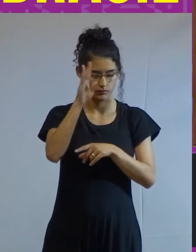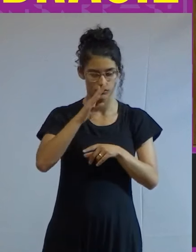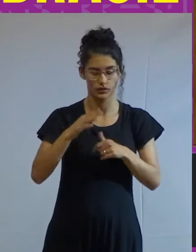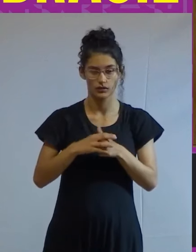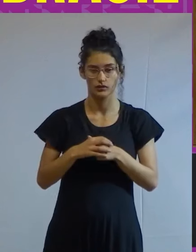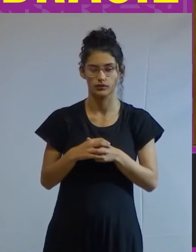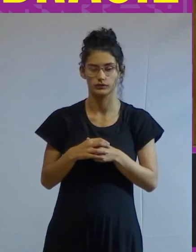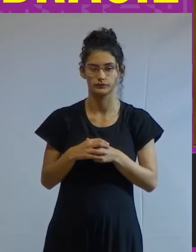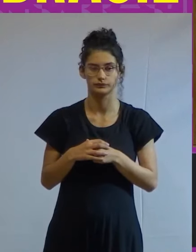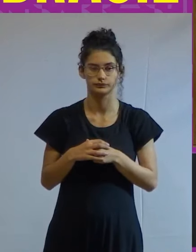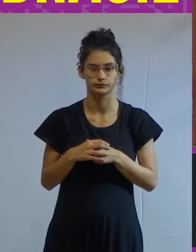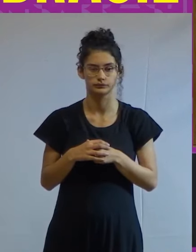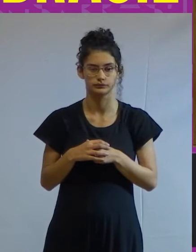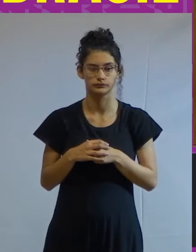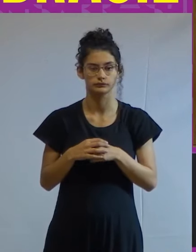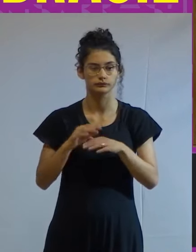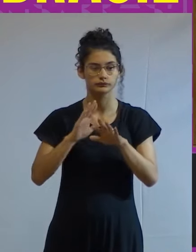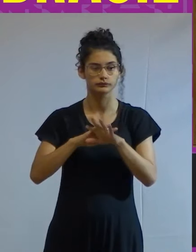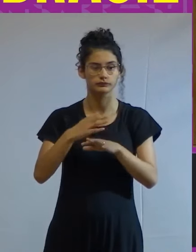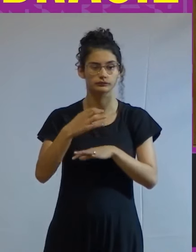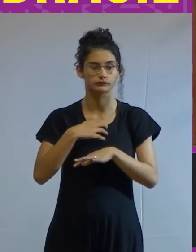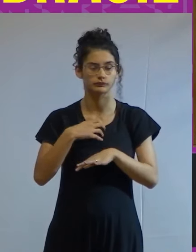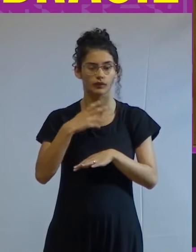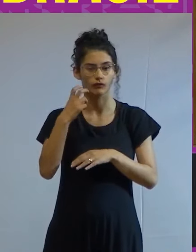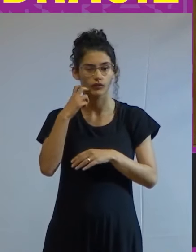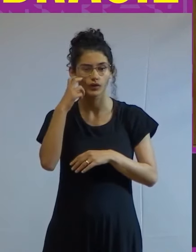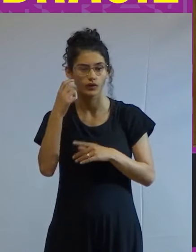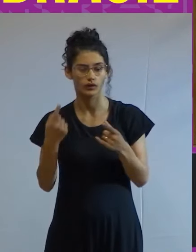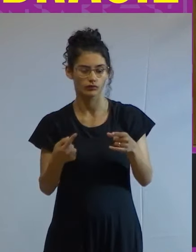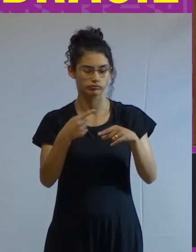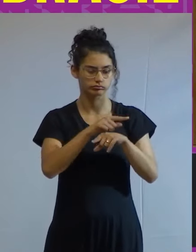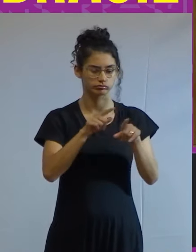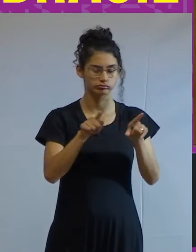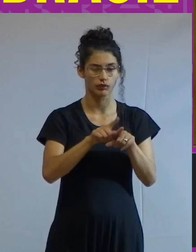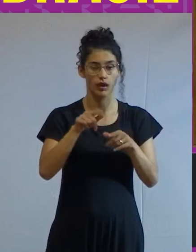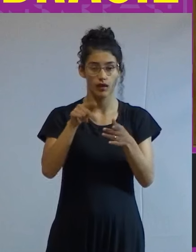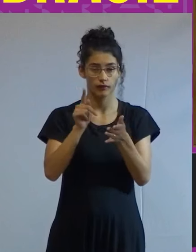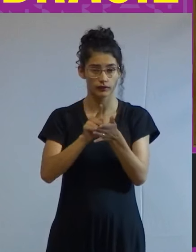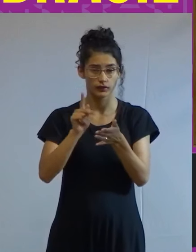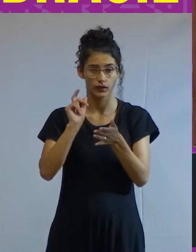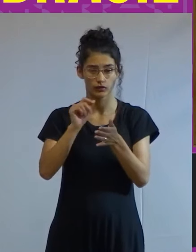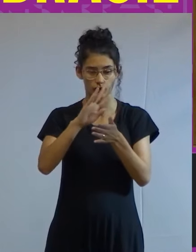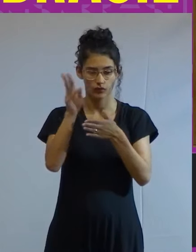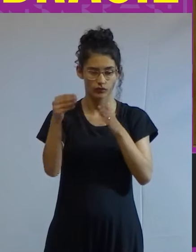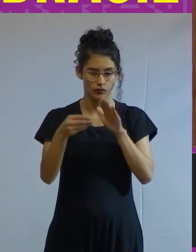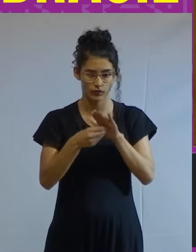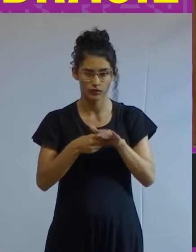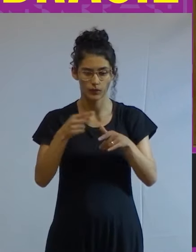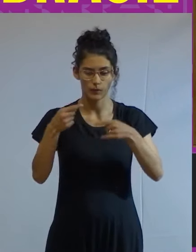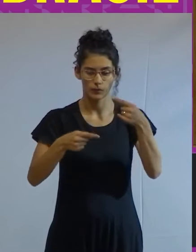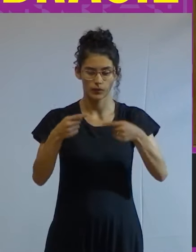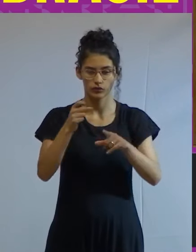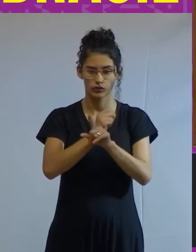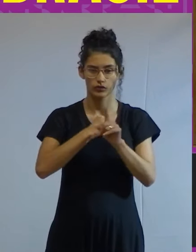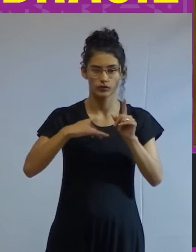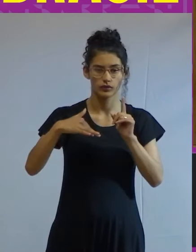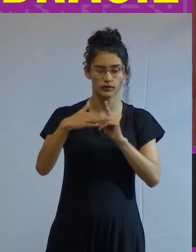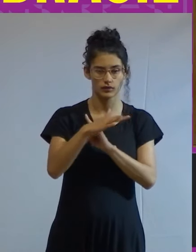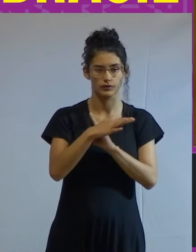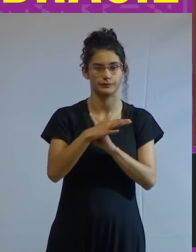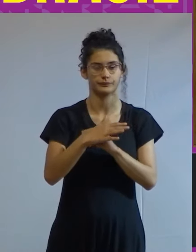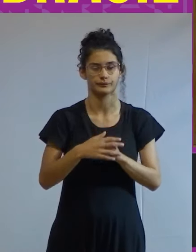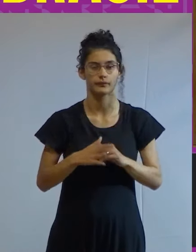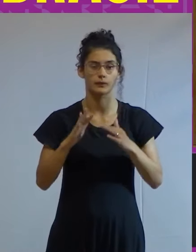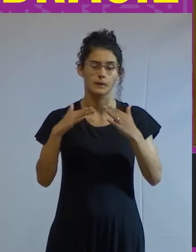atuaram de forma tímida e contraditória é verdade que implementaram políticas sociais vigorosas